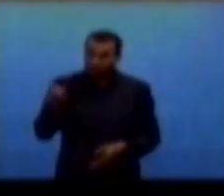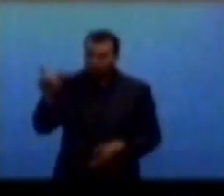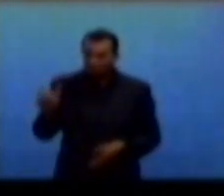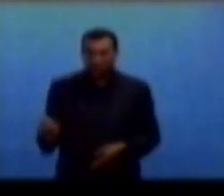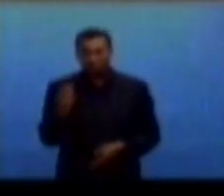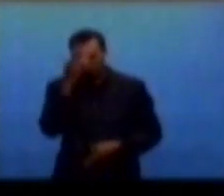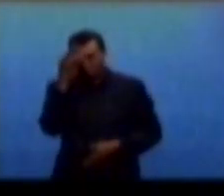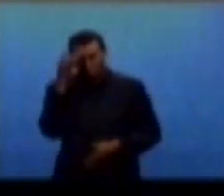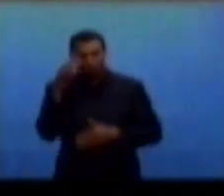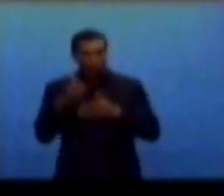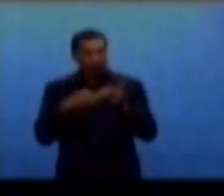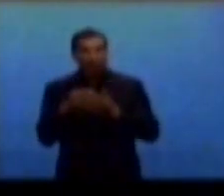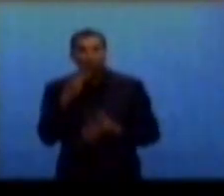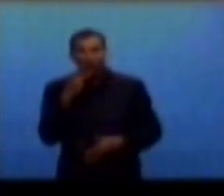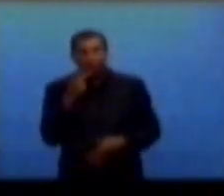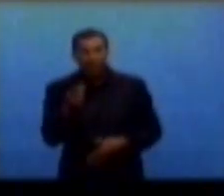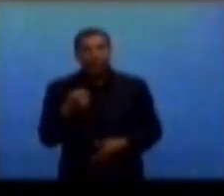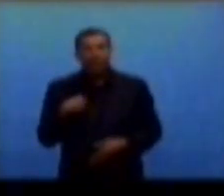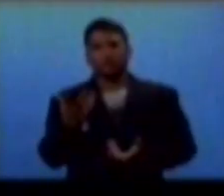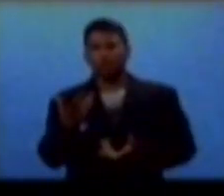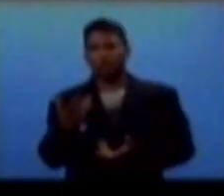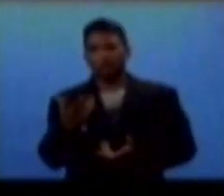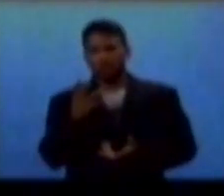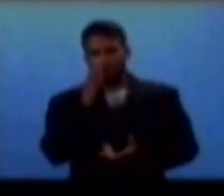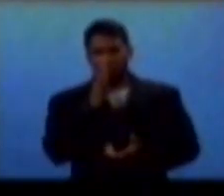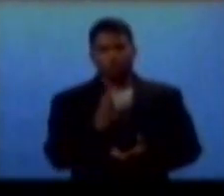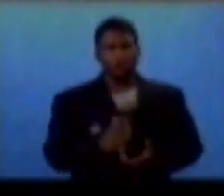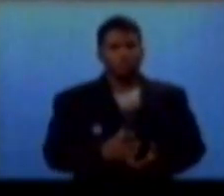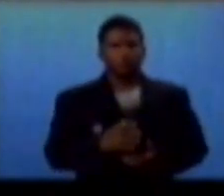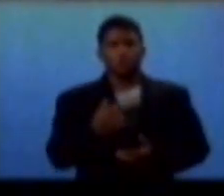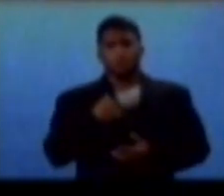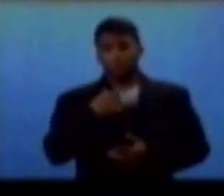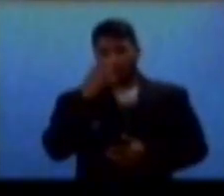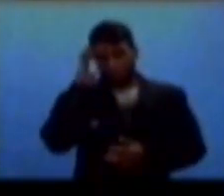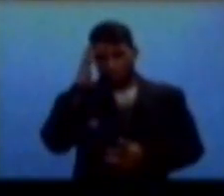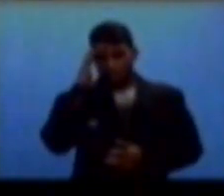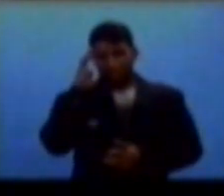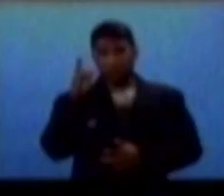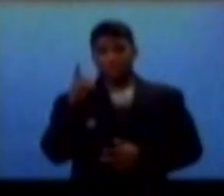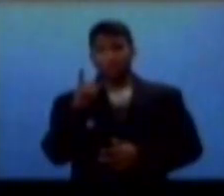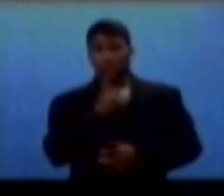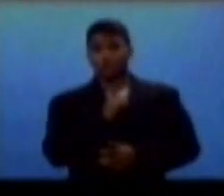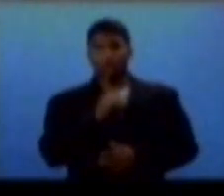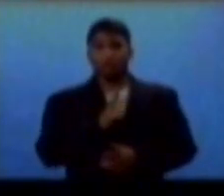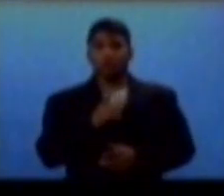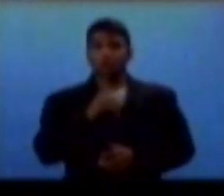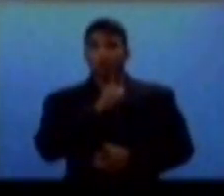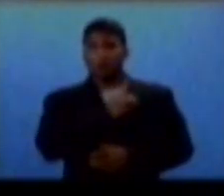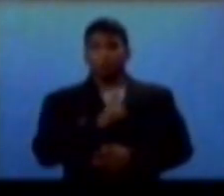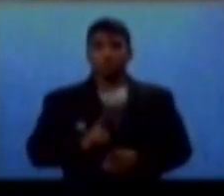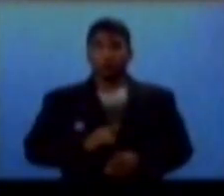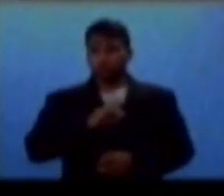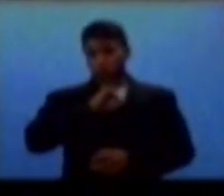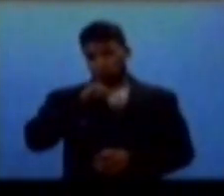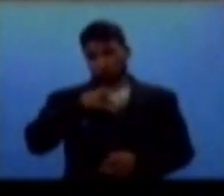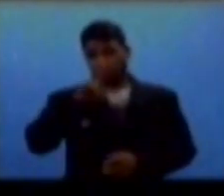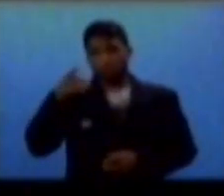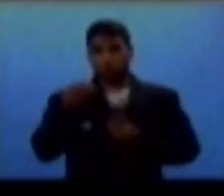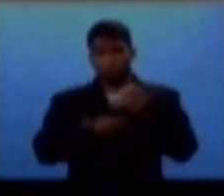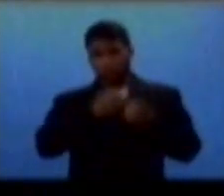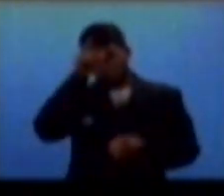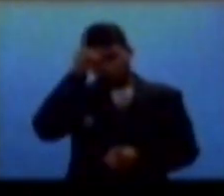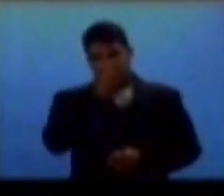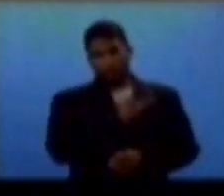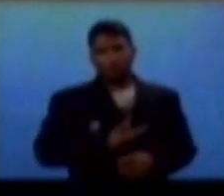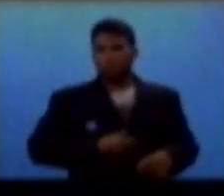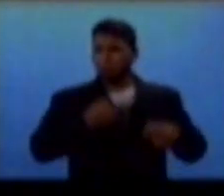seja, eu falo na frente. Eu tenho a impressão que quem tem o deputado João de Deus como líder do governo, não